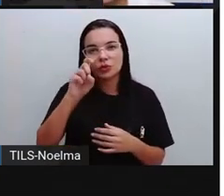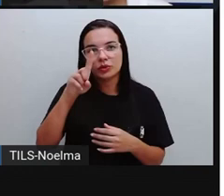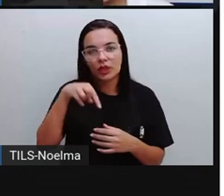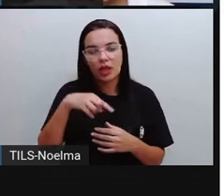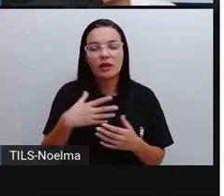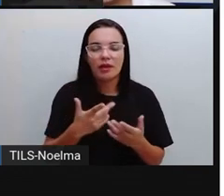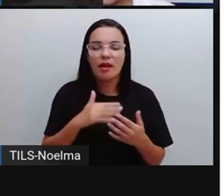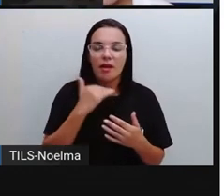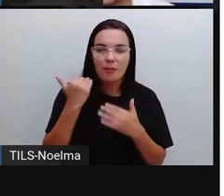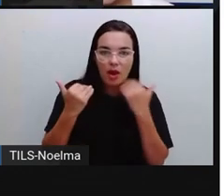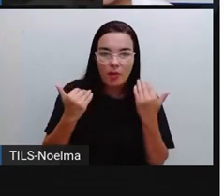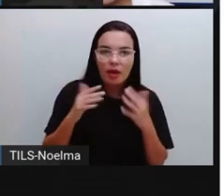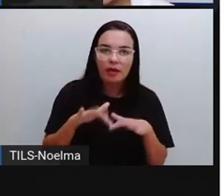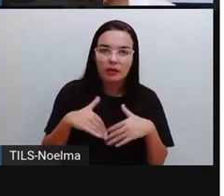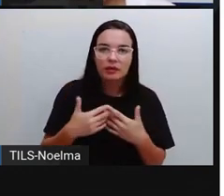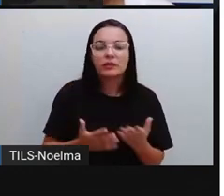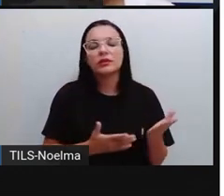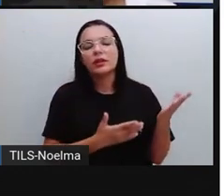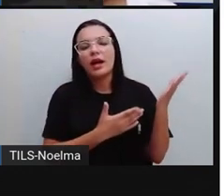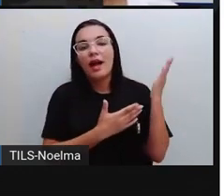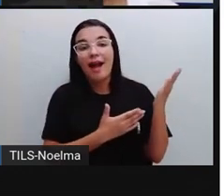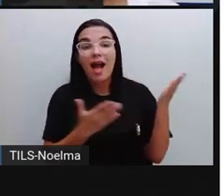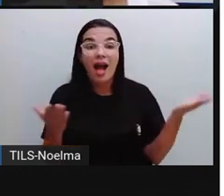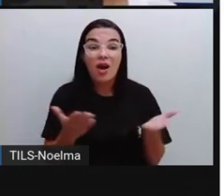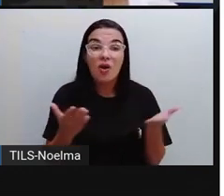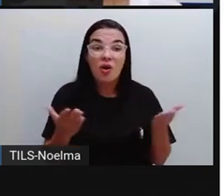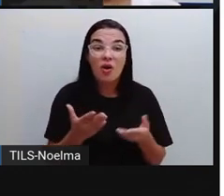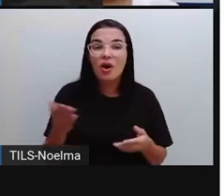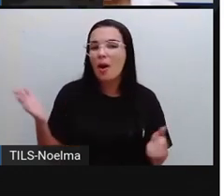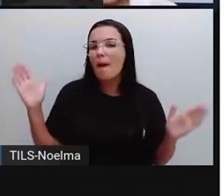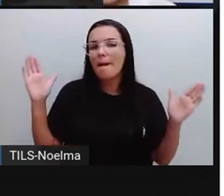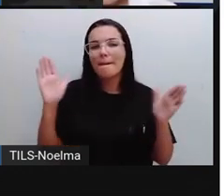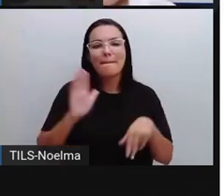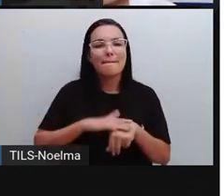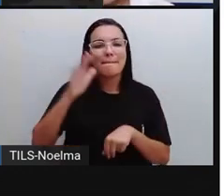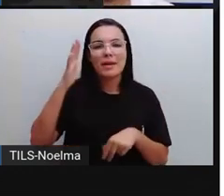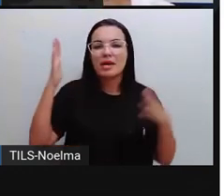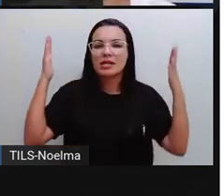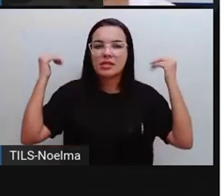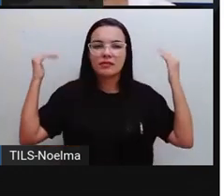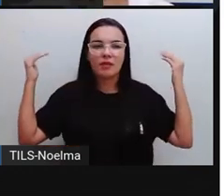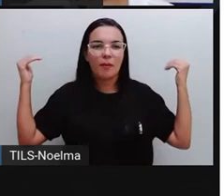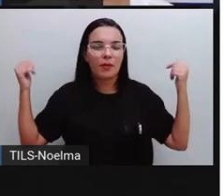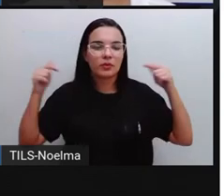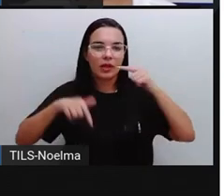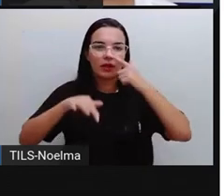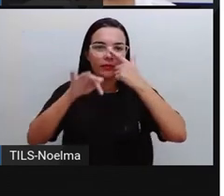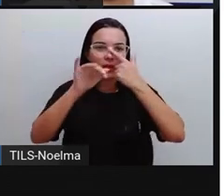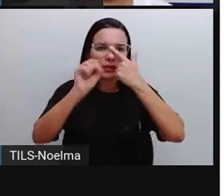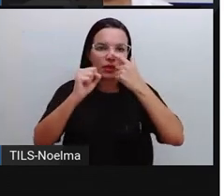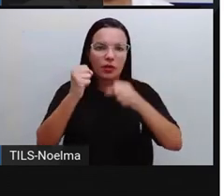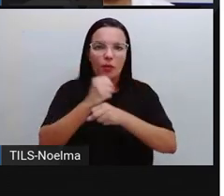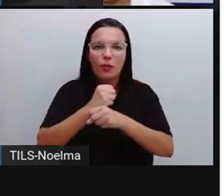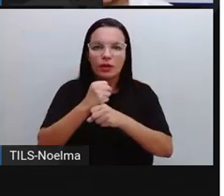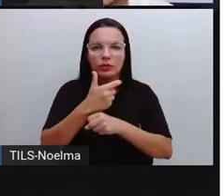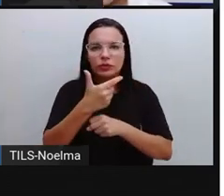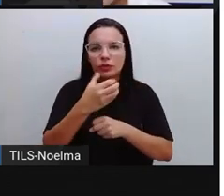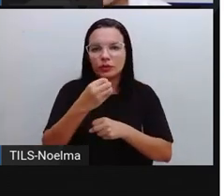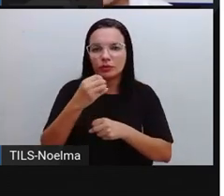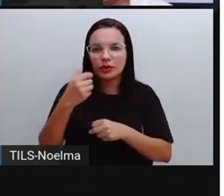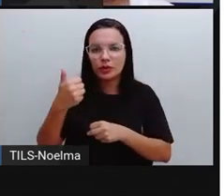1997 a 2000. José Ronaldo de Carvalho, que foi prefeito de 2001 a